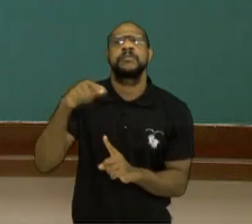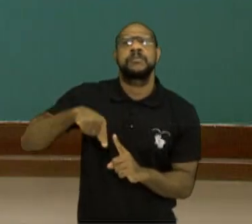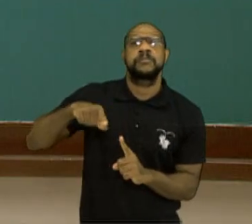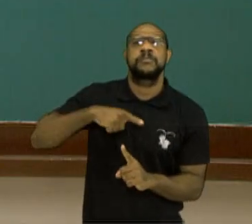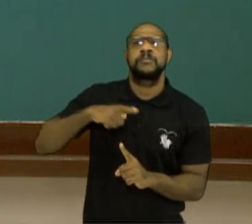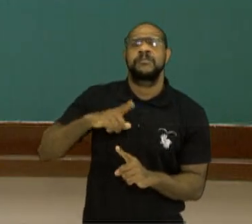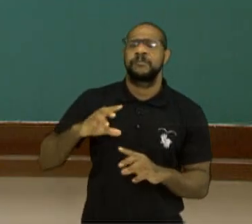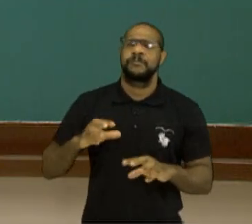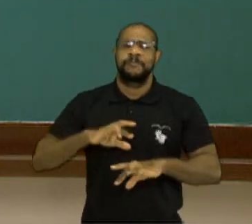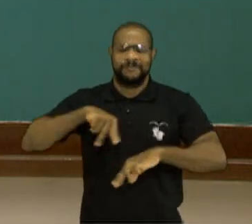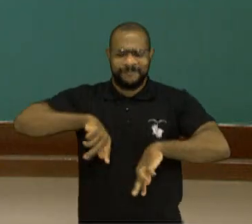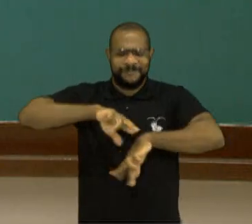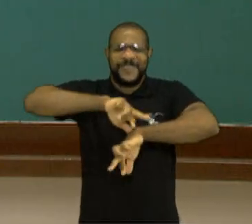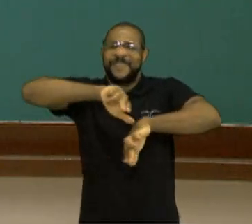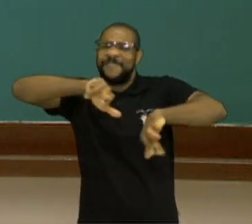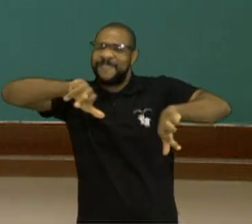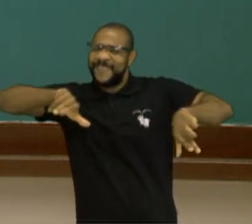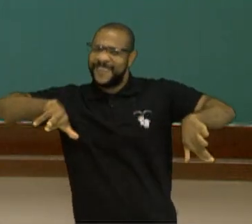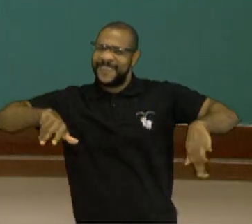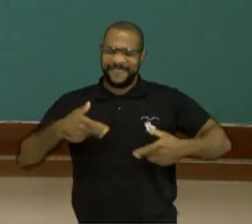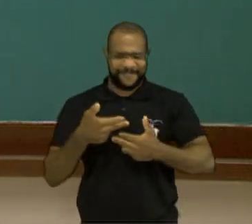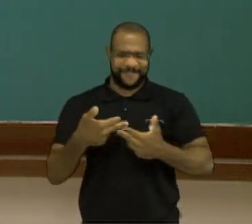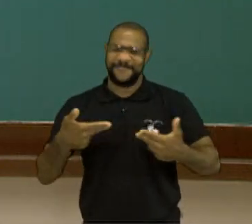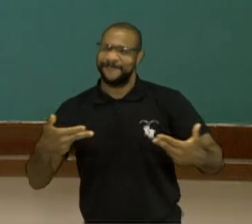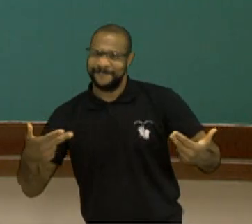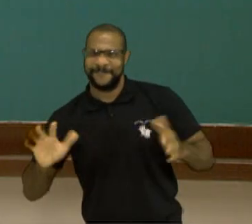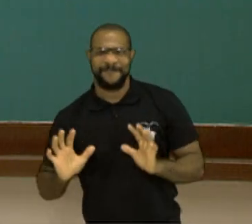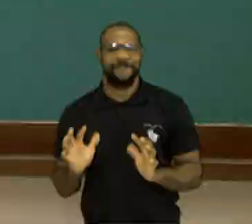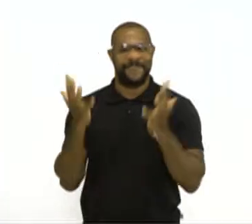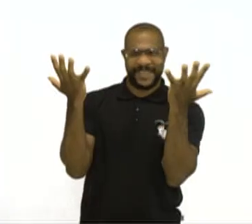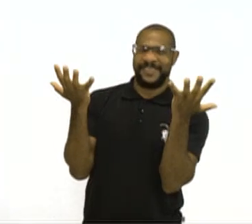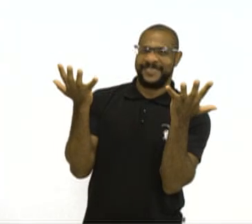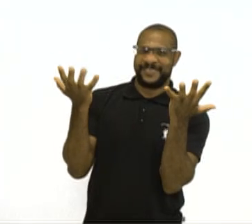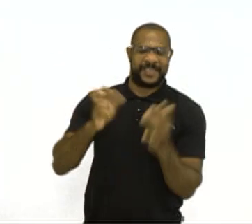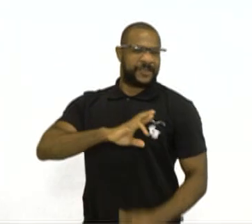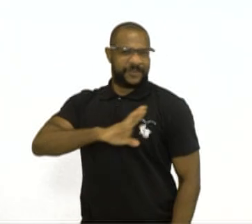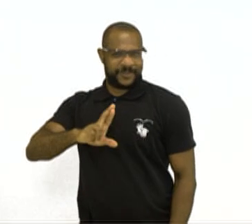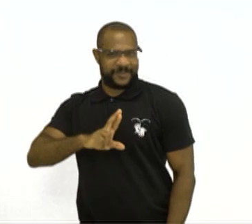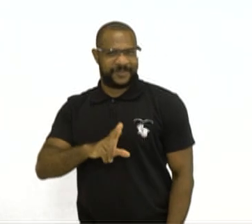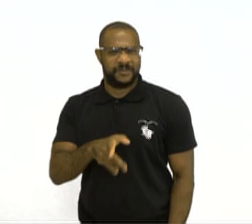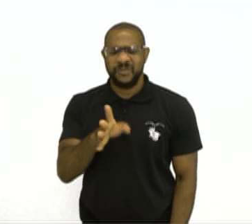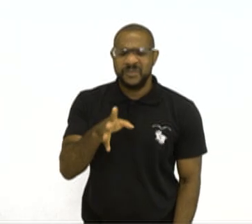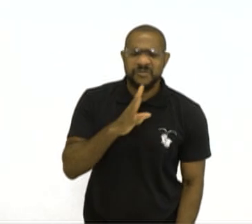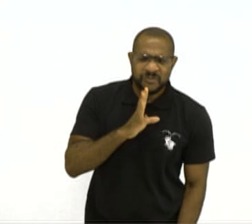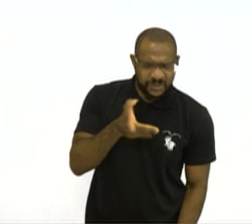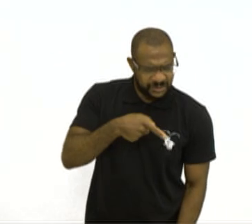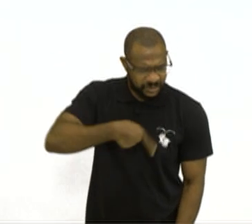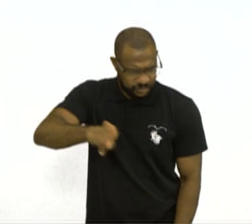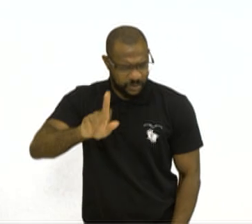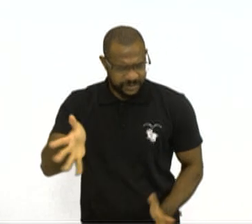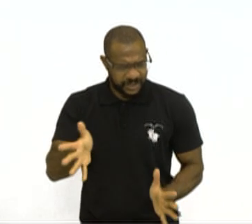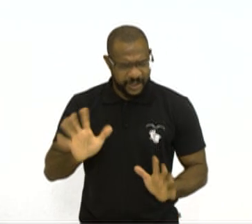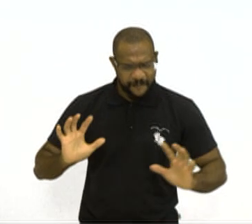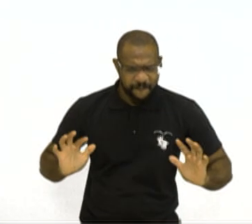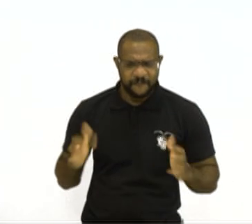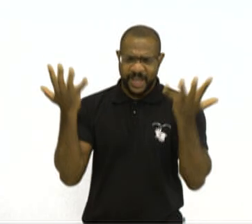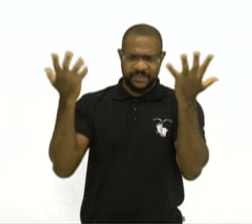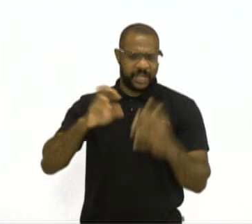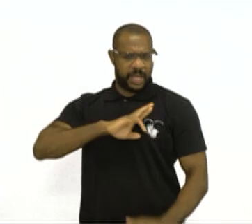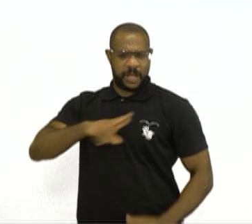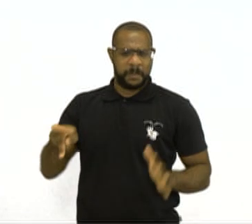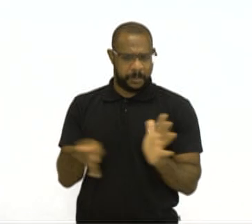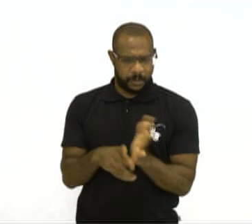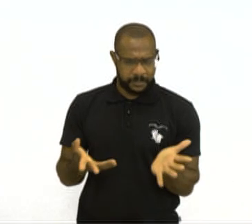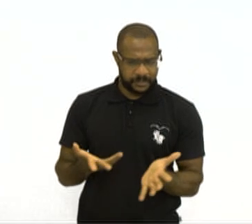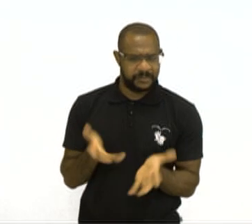tem muitas festas religiosas, tanto sagradas como populares. Você já foi numa festa sagrada, numa festa religiosa